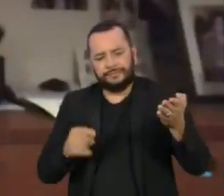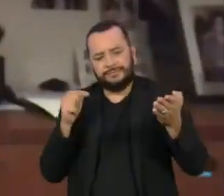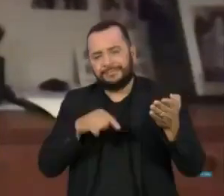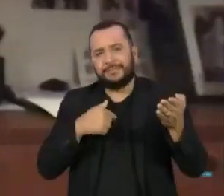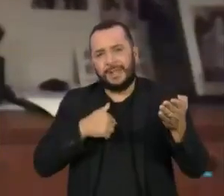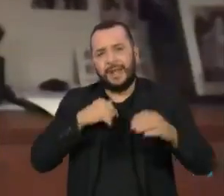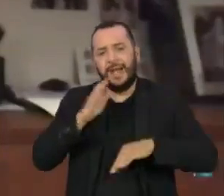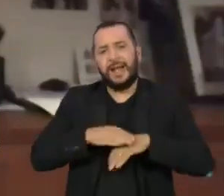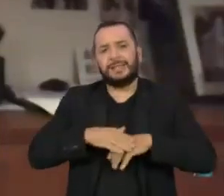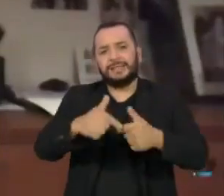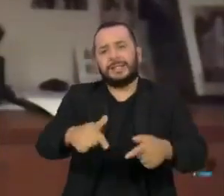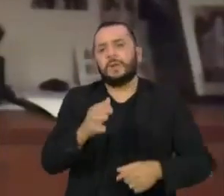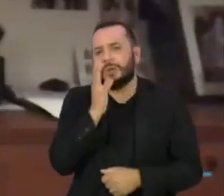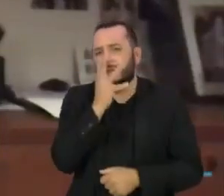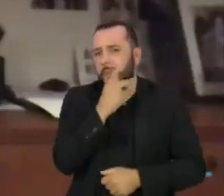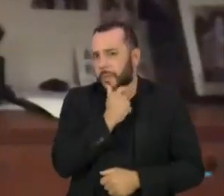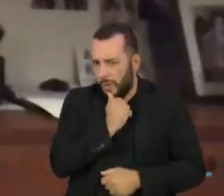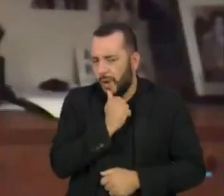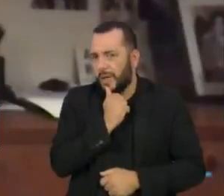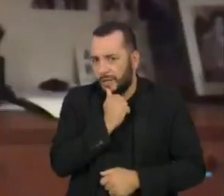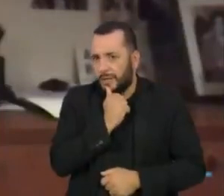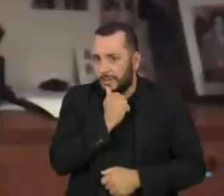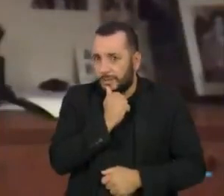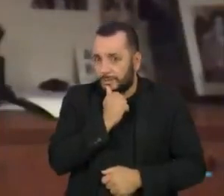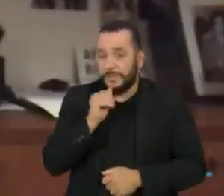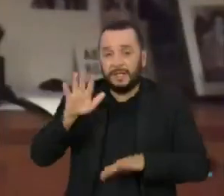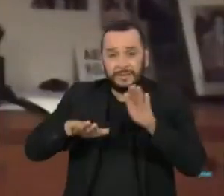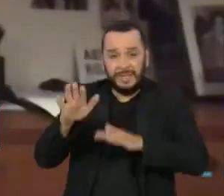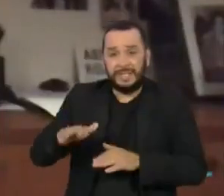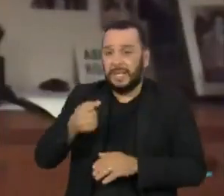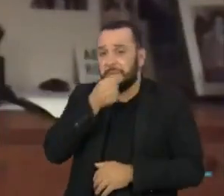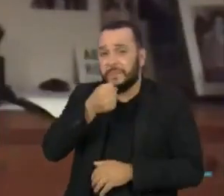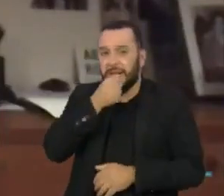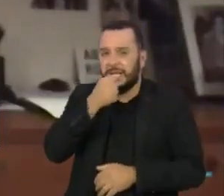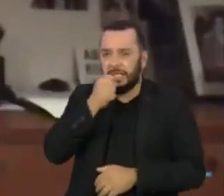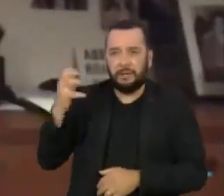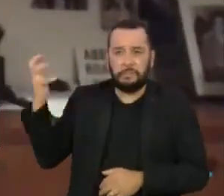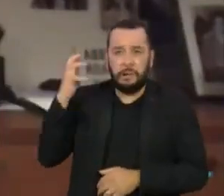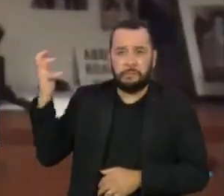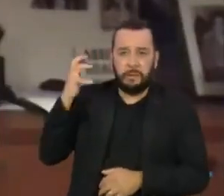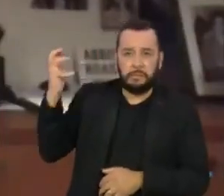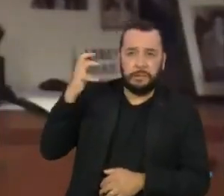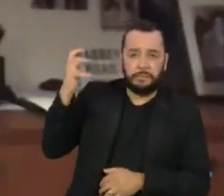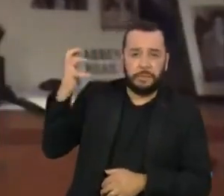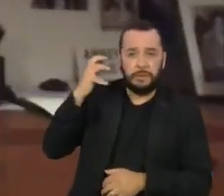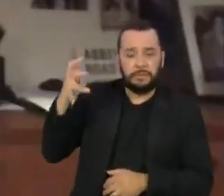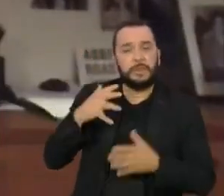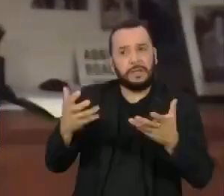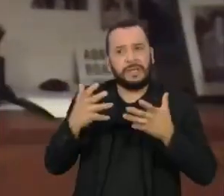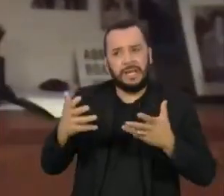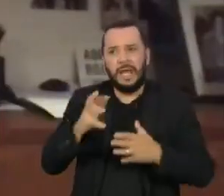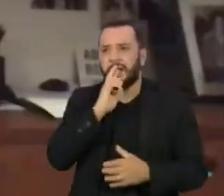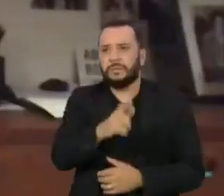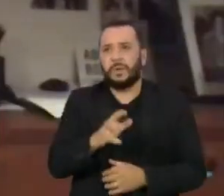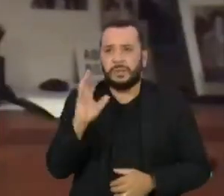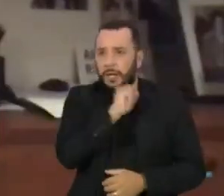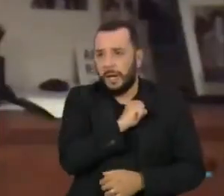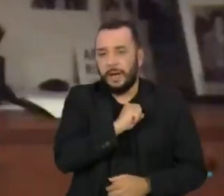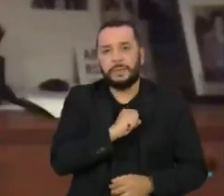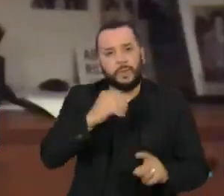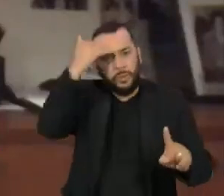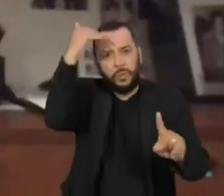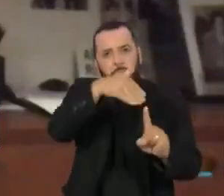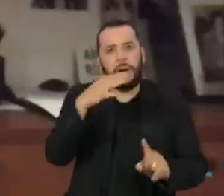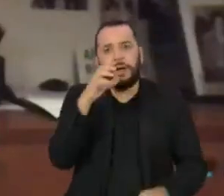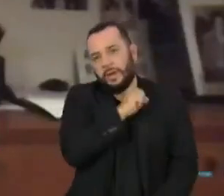é assim que deve ser, do que daquela pressão que a imprensa recebe para responder rapidamente e indicar o